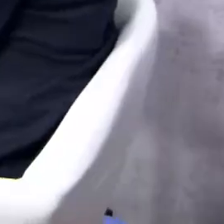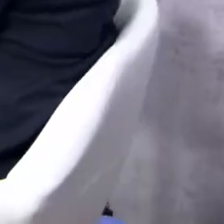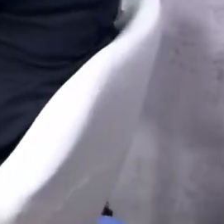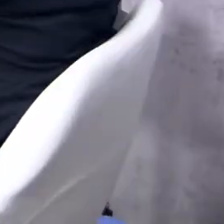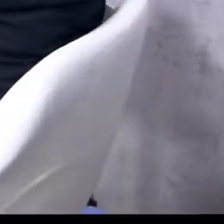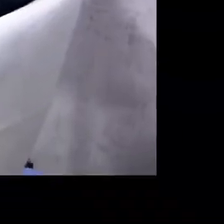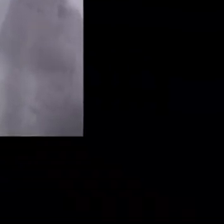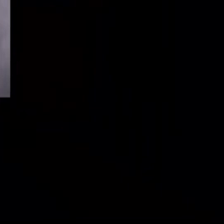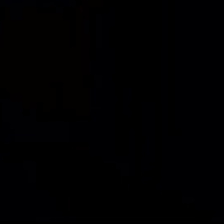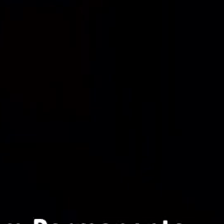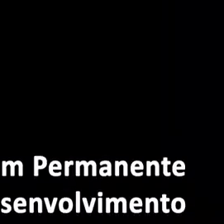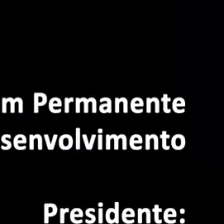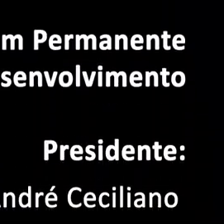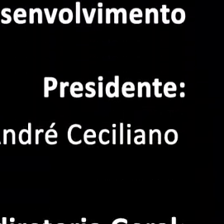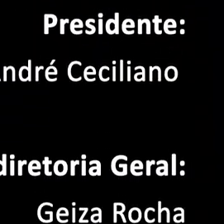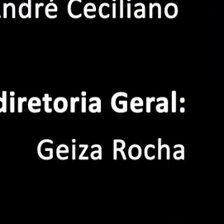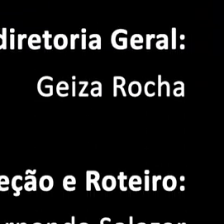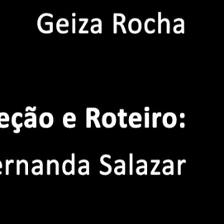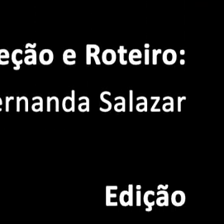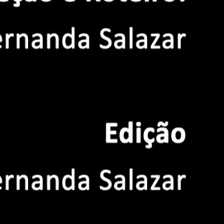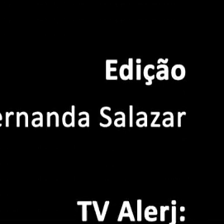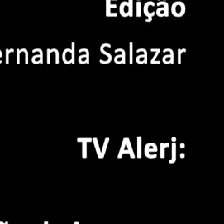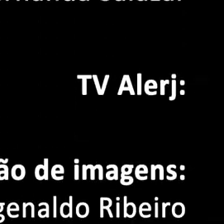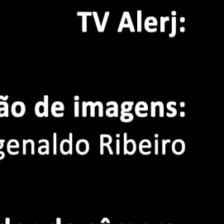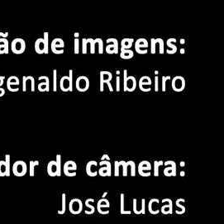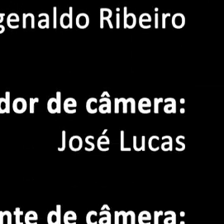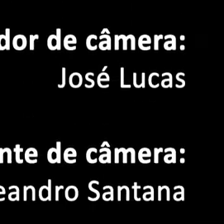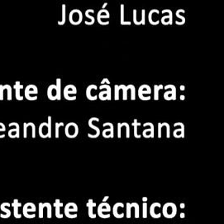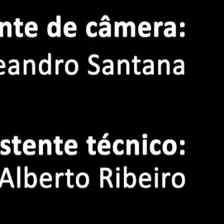Tchau. Tchau. Tchau. Tchau.